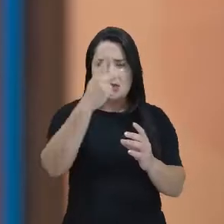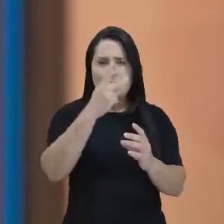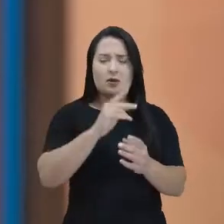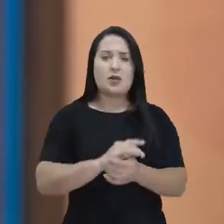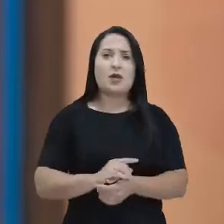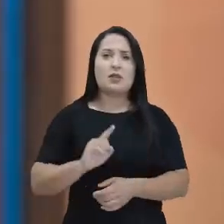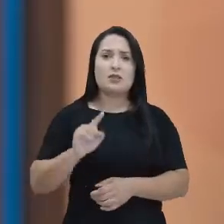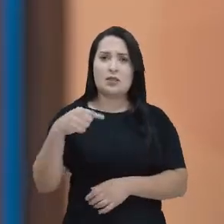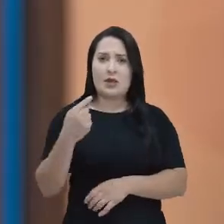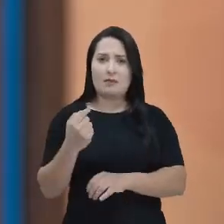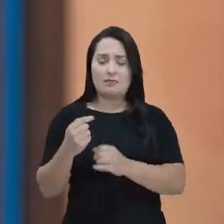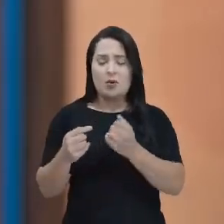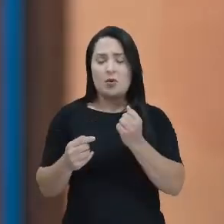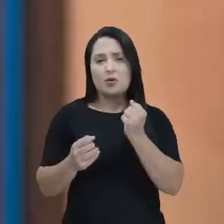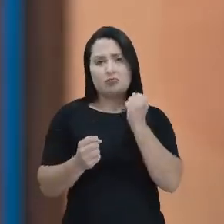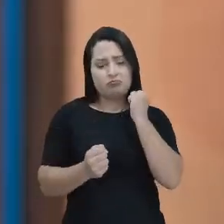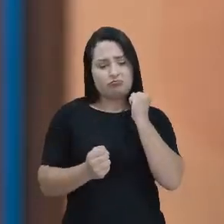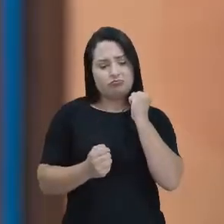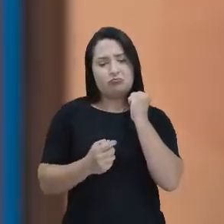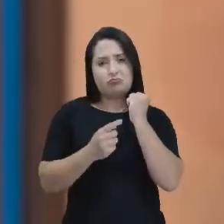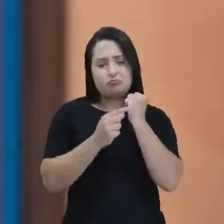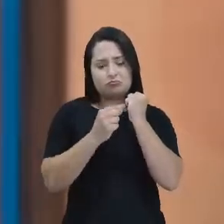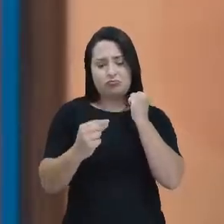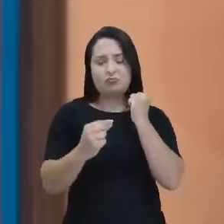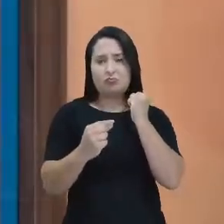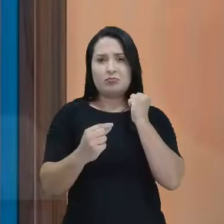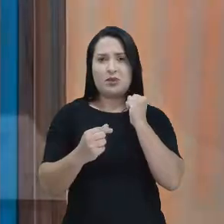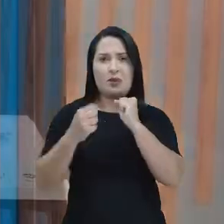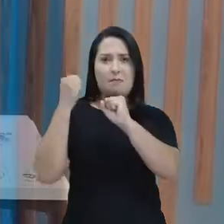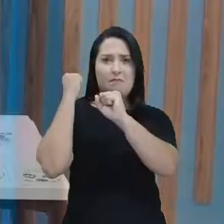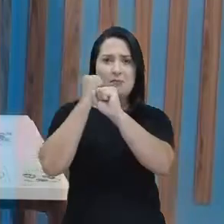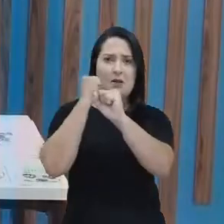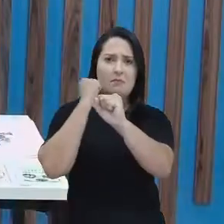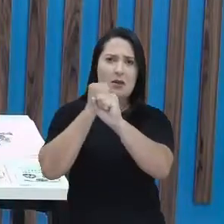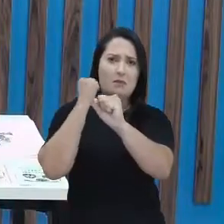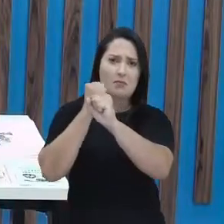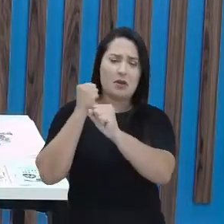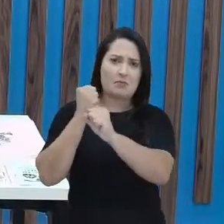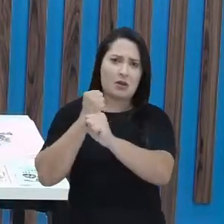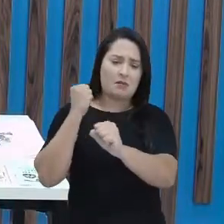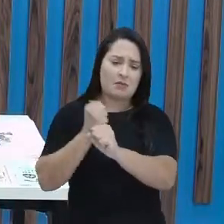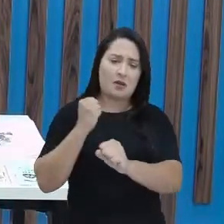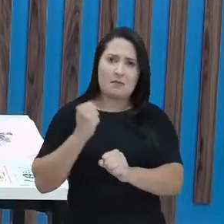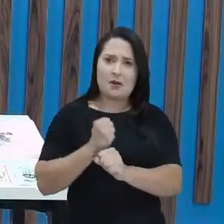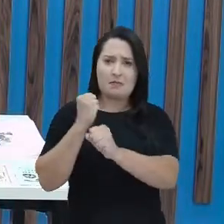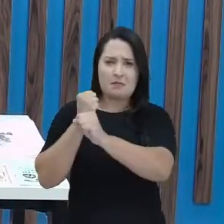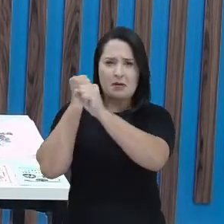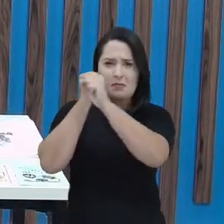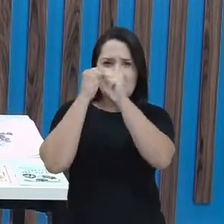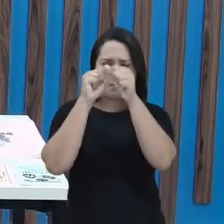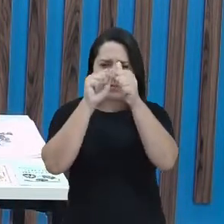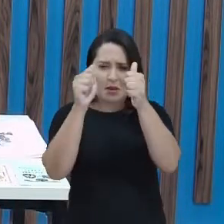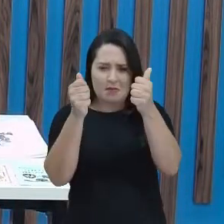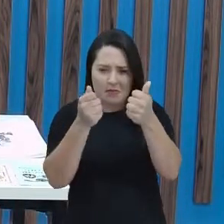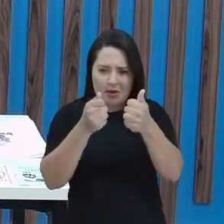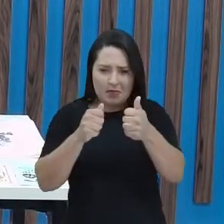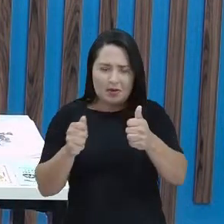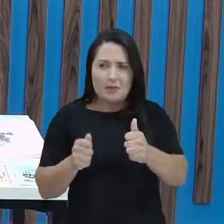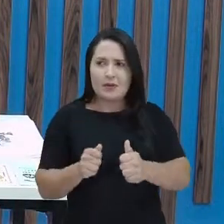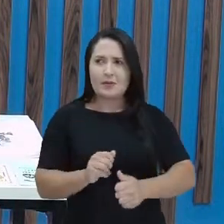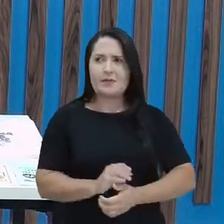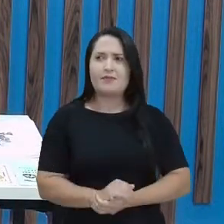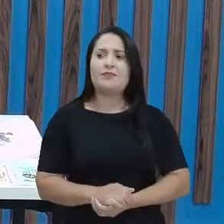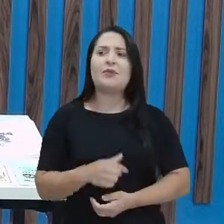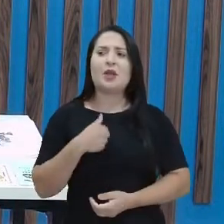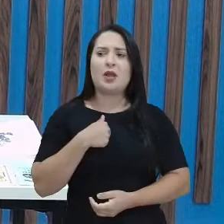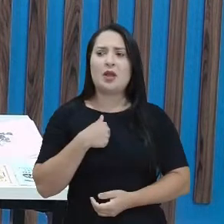pega um objeto pontiagudo e esculpe a madeira, certo? Para ficar com umas ranhuras. Eu